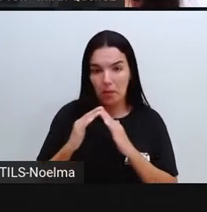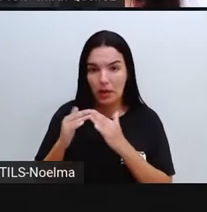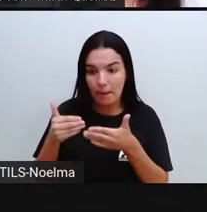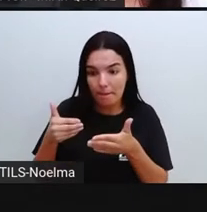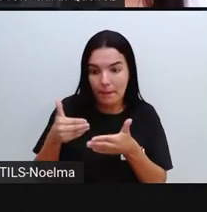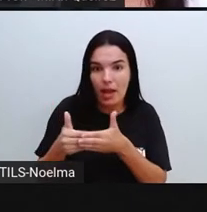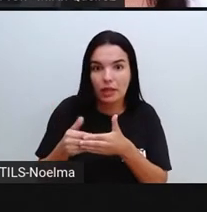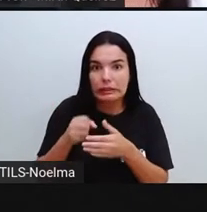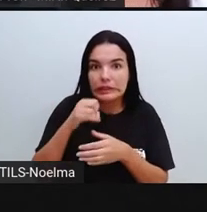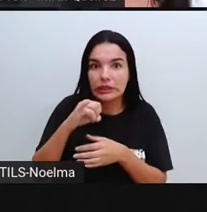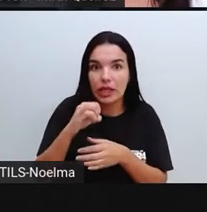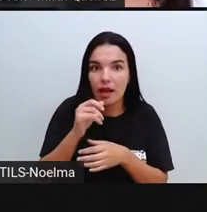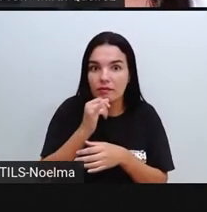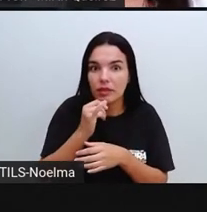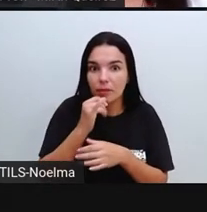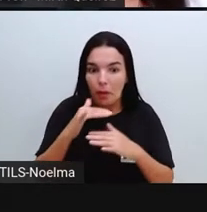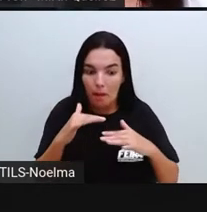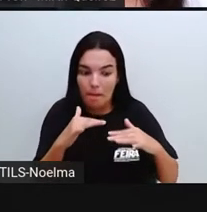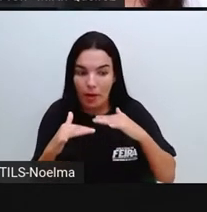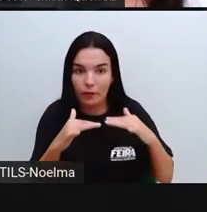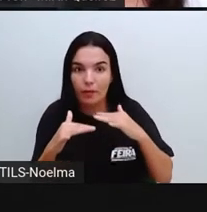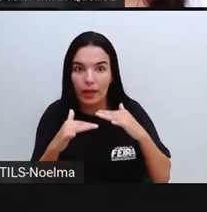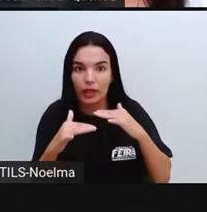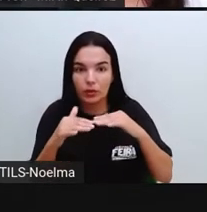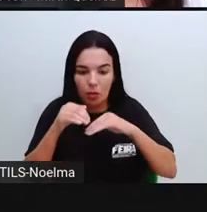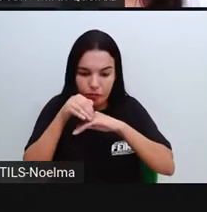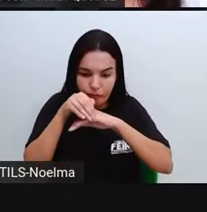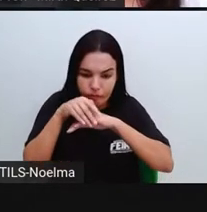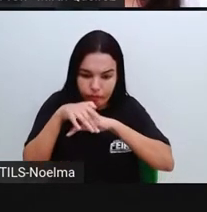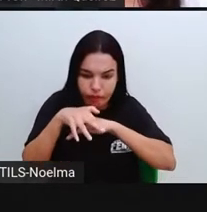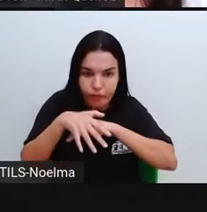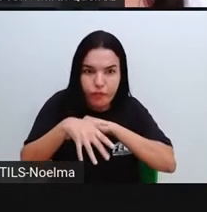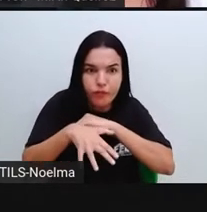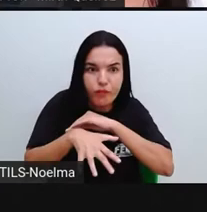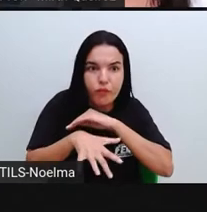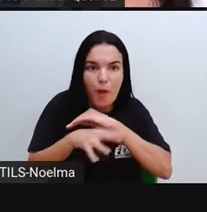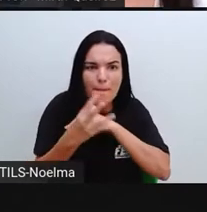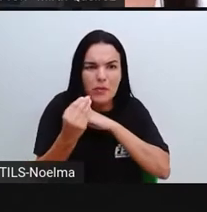barragem, né? Pode chegar e inundar as cidades ali.